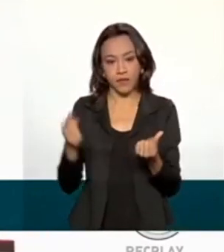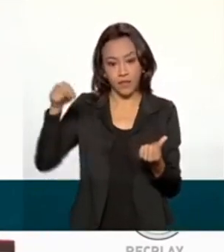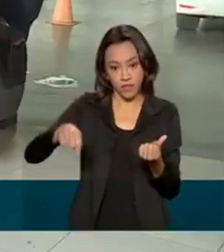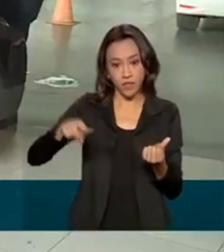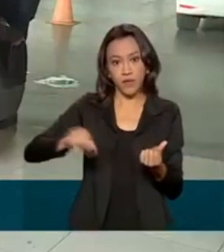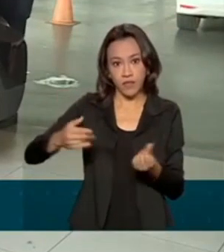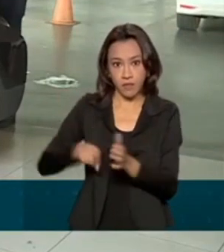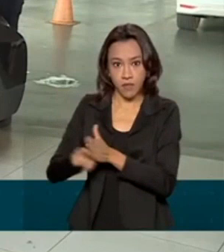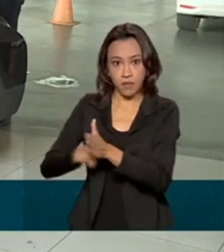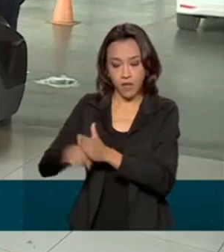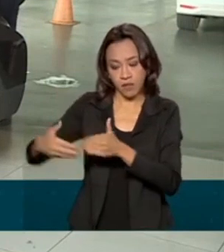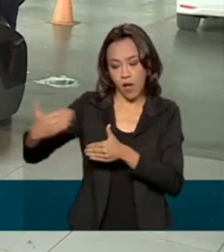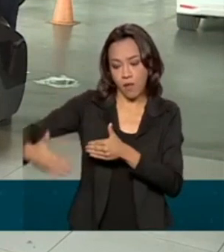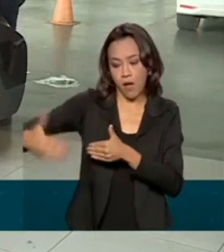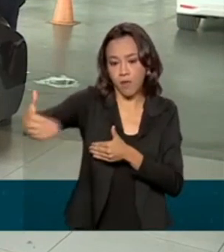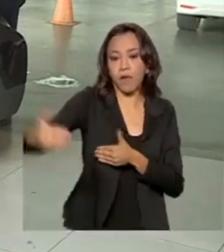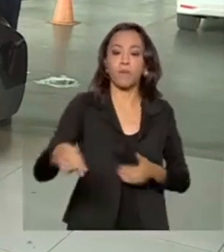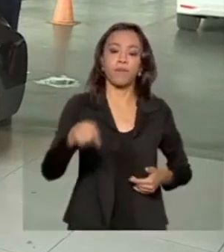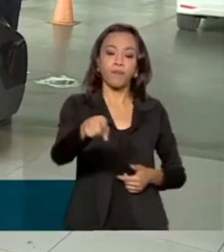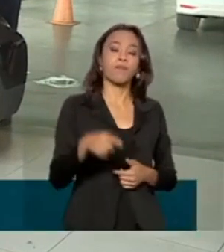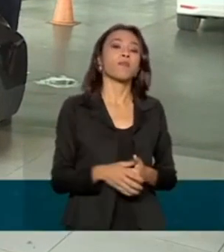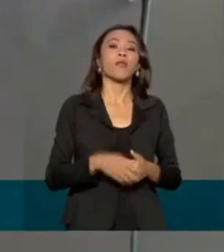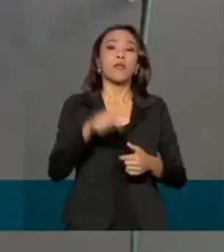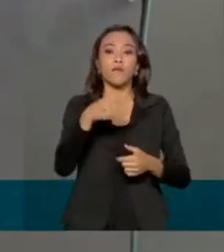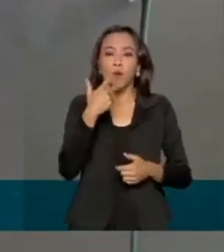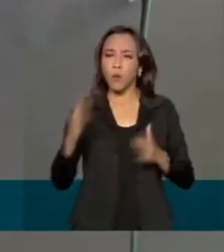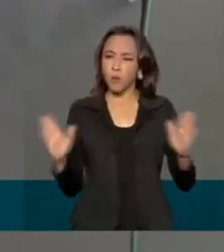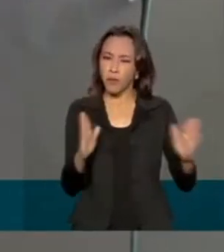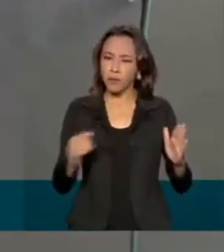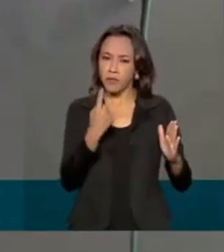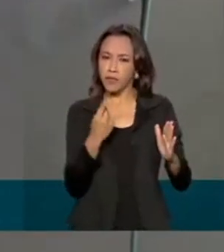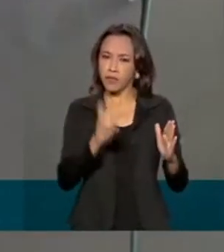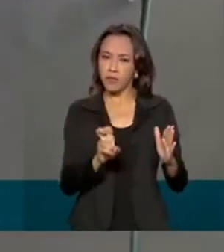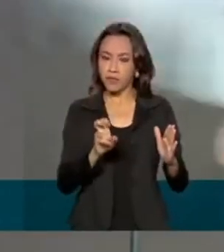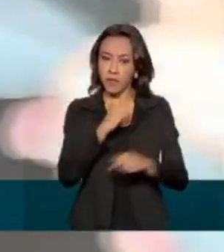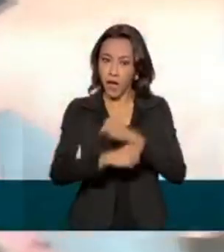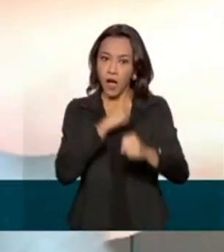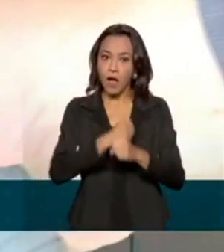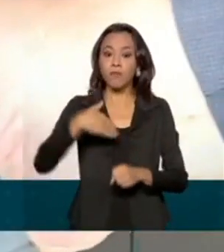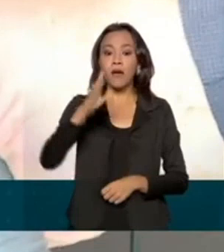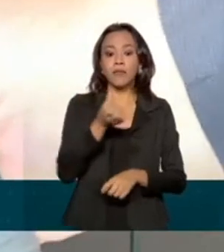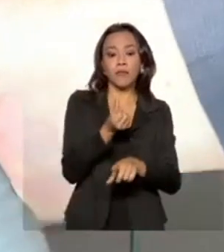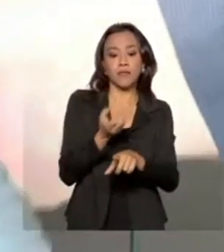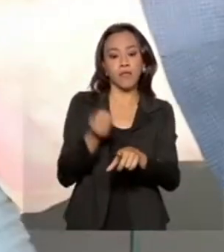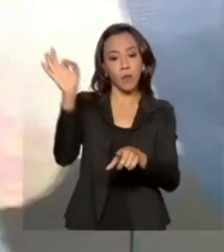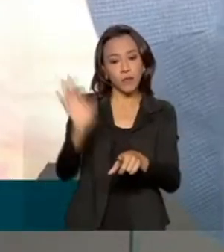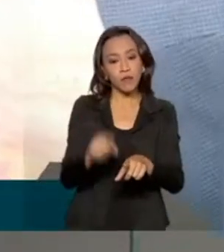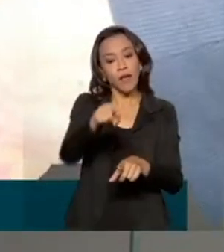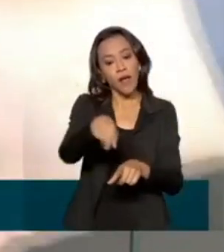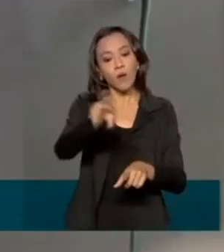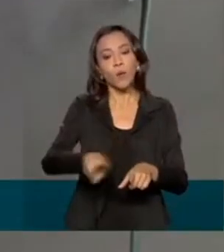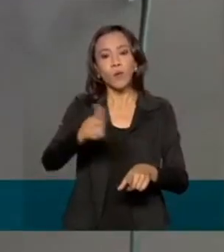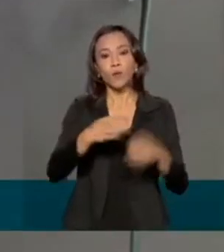desenvolvido. Segundo projeção do Inmetro, em 15 anos, mais de 60% da frota brasileira será de veículos